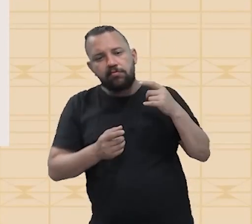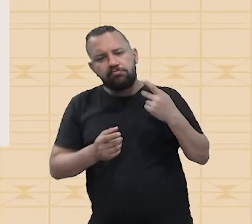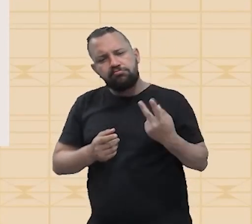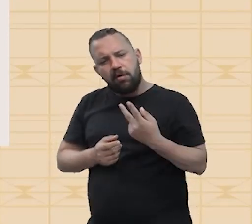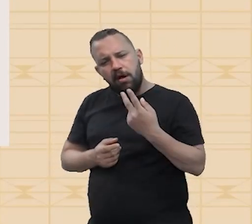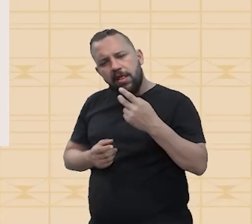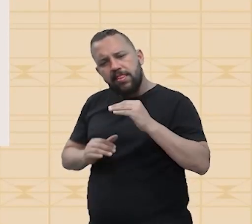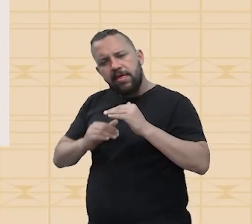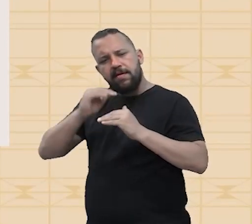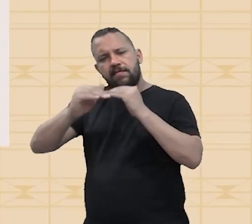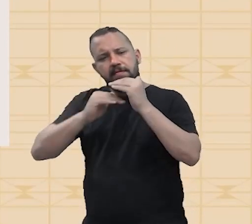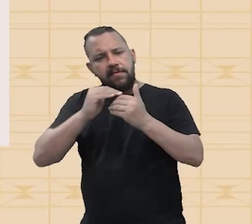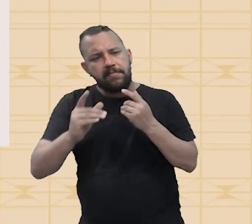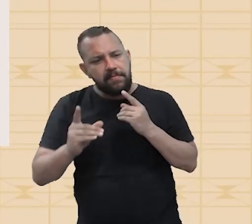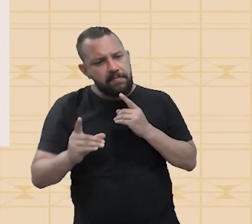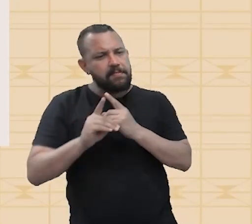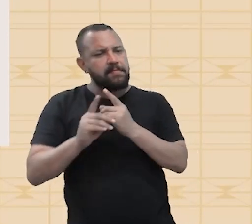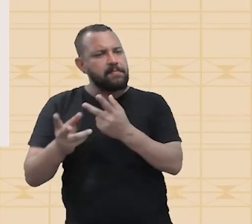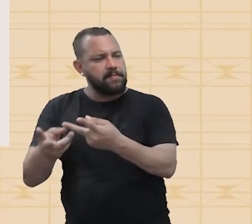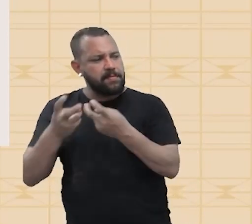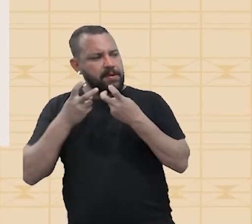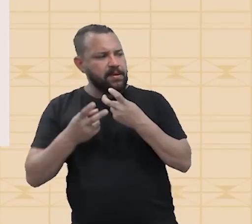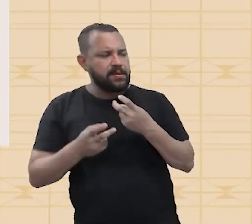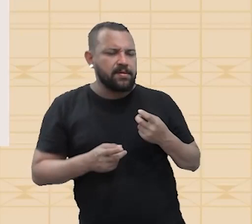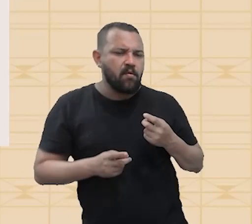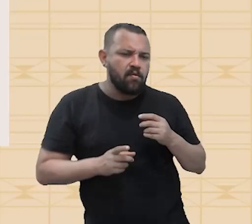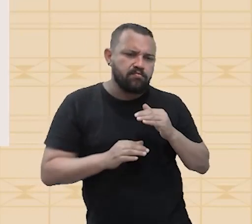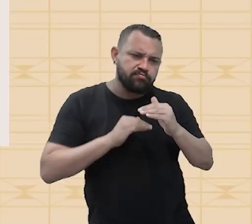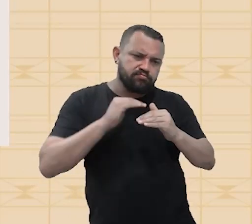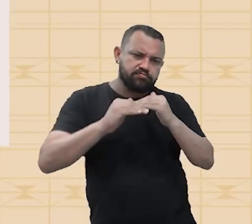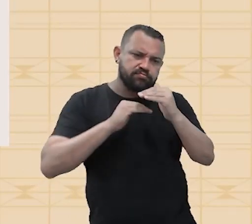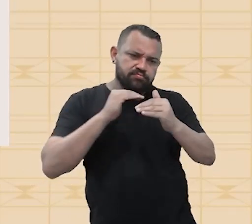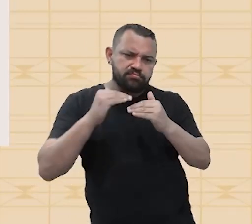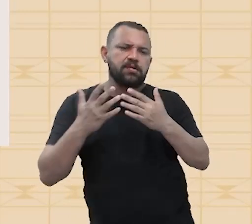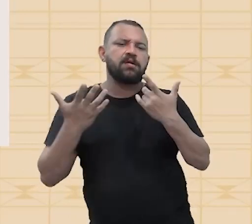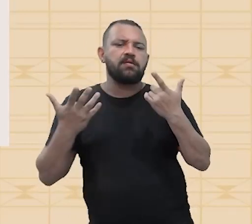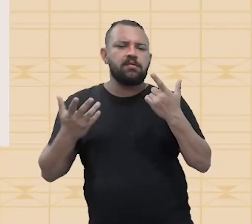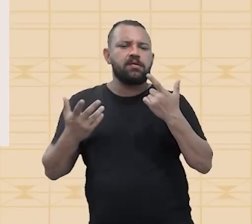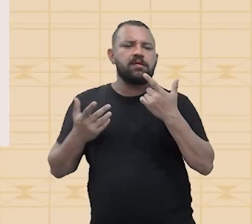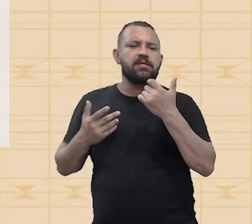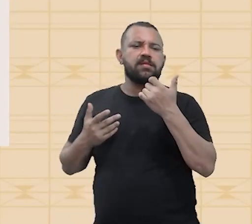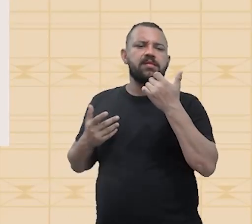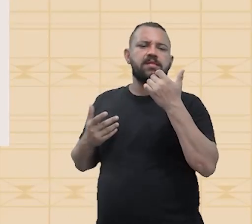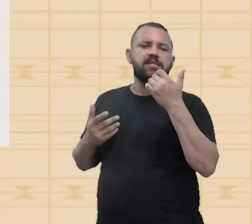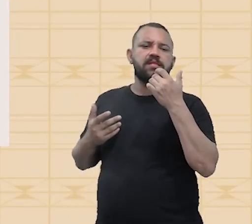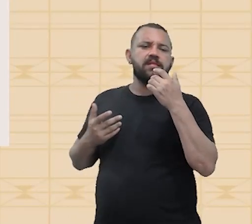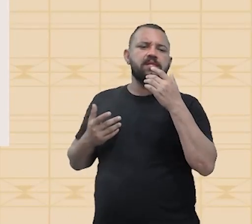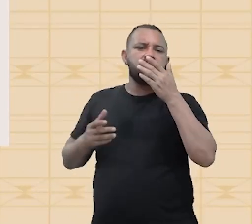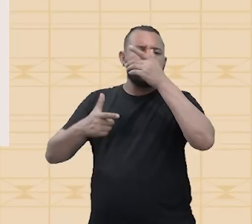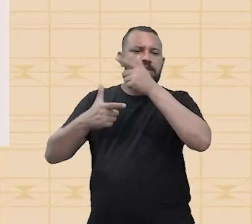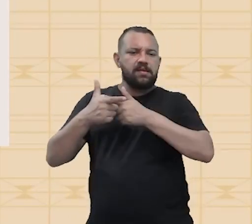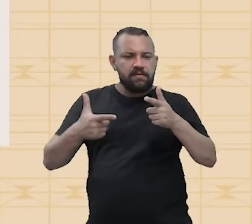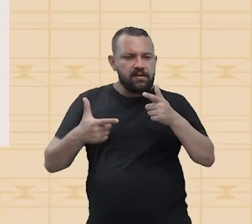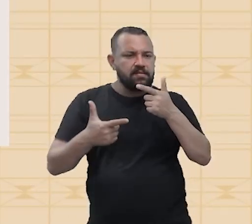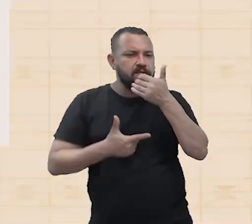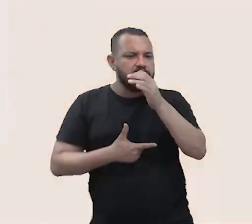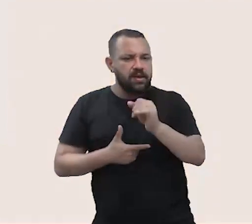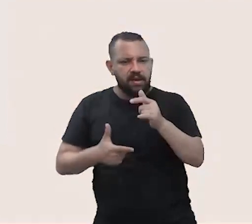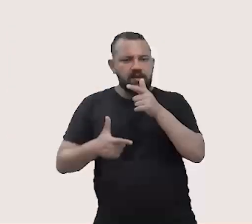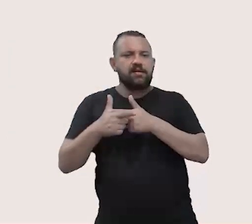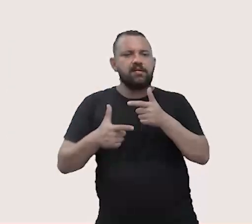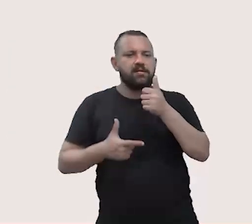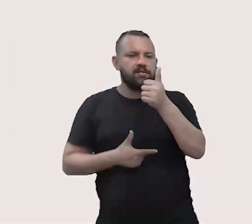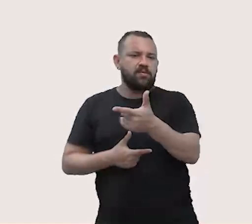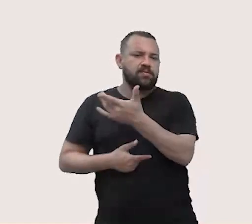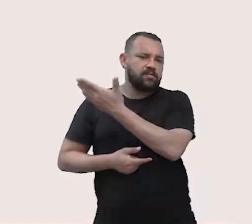muito simples. Uma vez que ele te deu o nível sonoro, que a unidade é o decibéis, você vai dividi-lo por 10 e subtrair por 12.